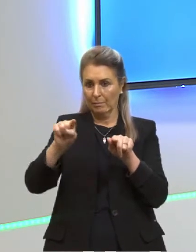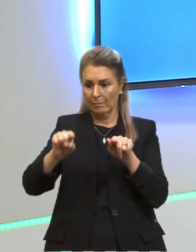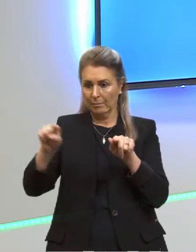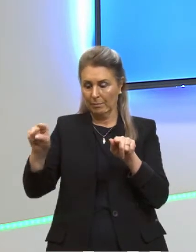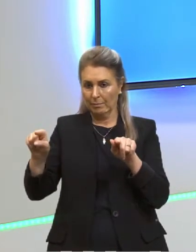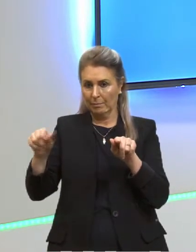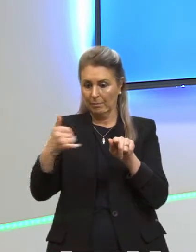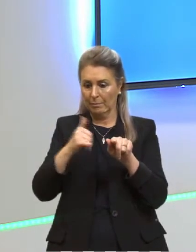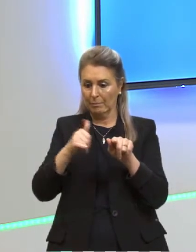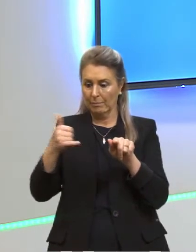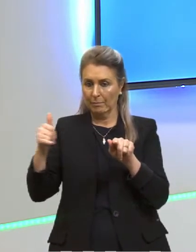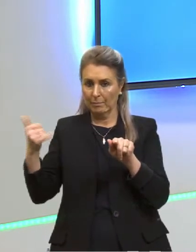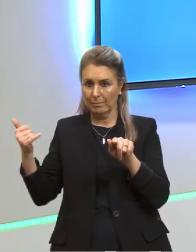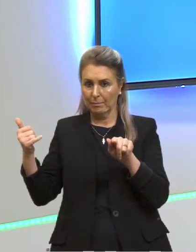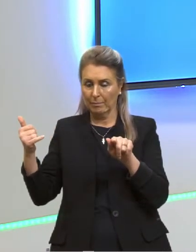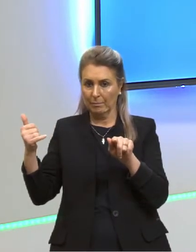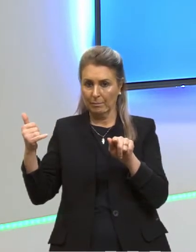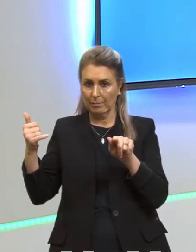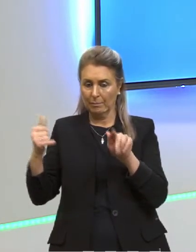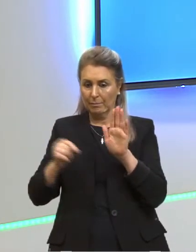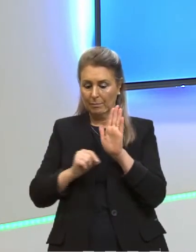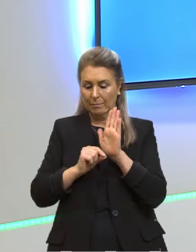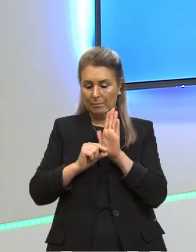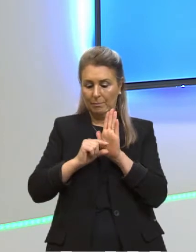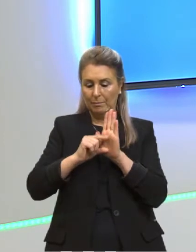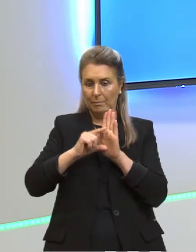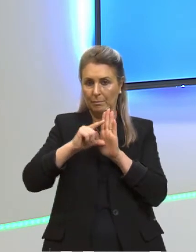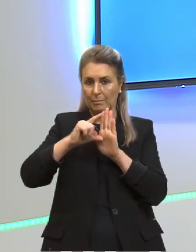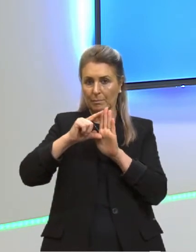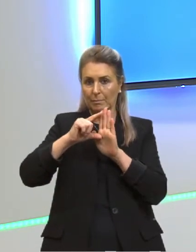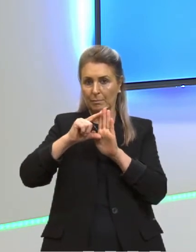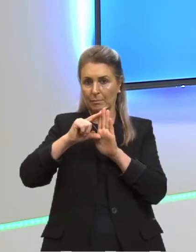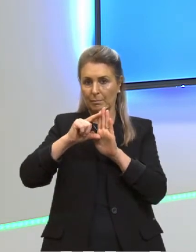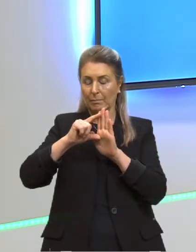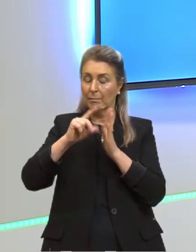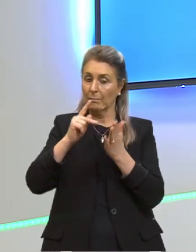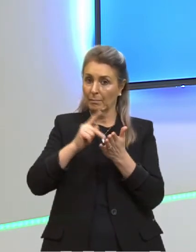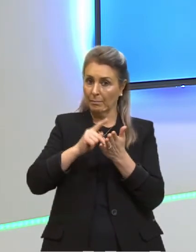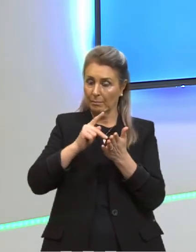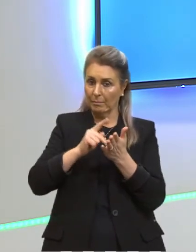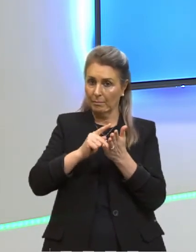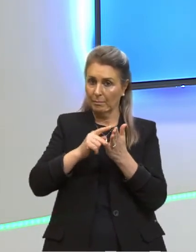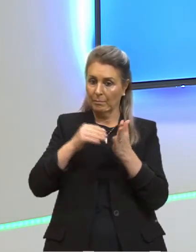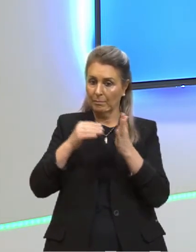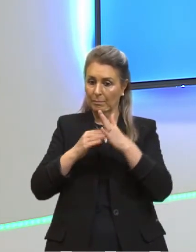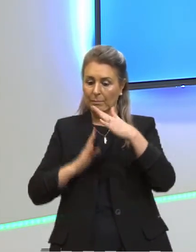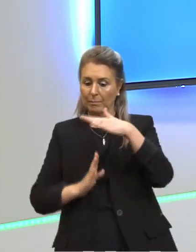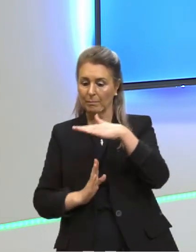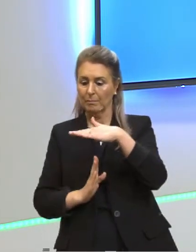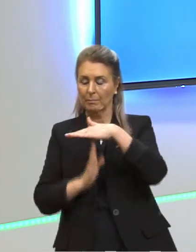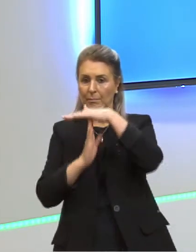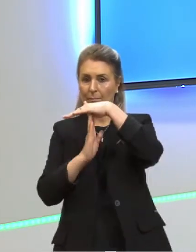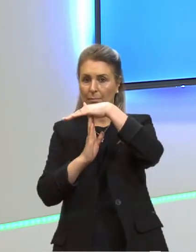energia, a intensidade de radiação vai aumentando. Isso é verdade, até um certo ponto.